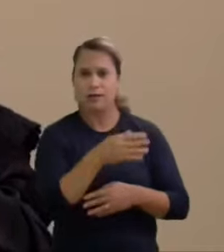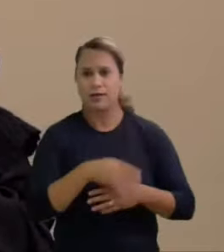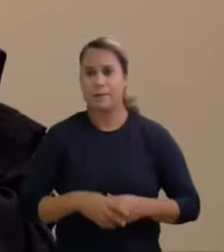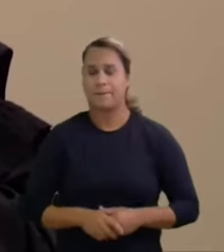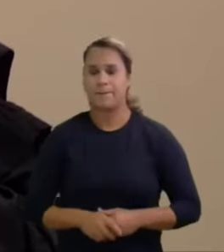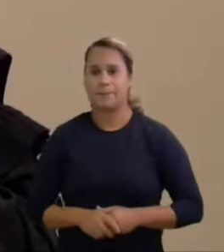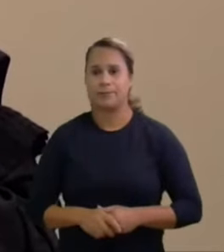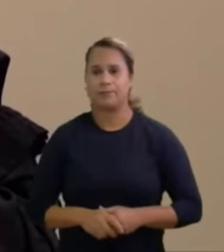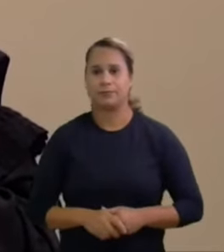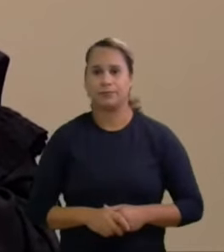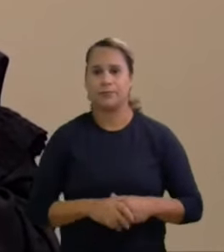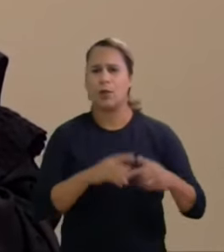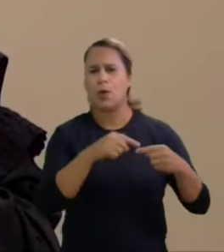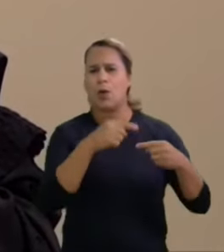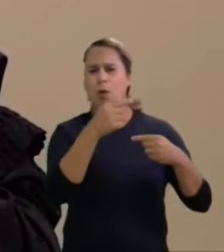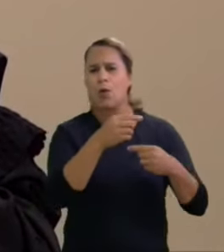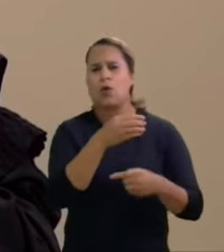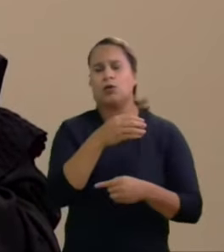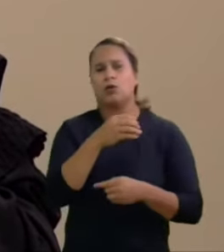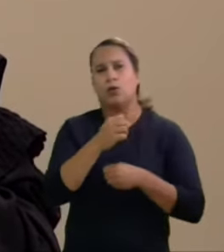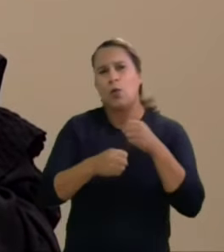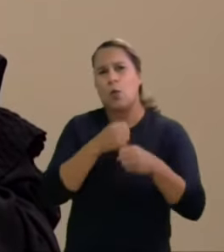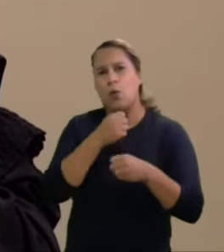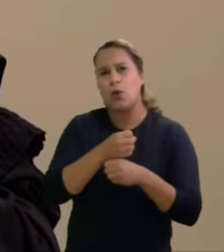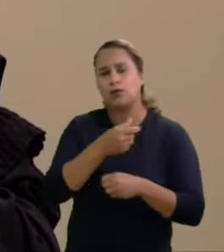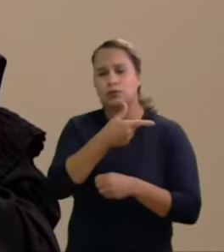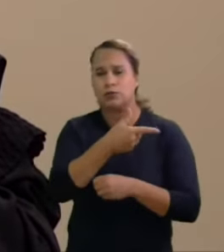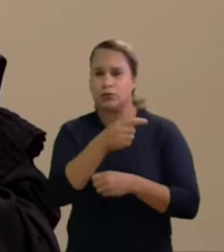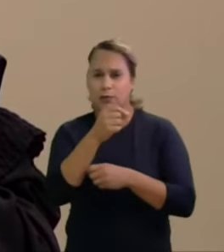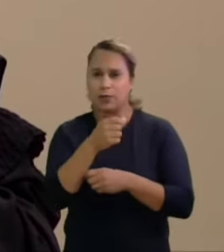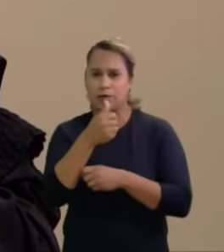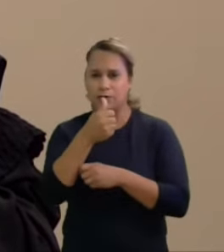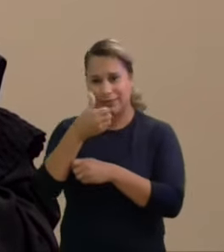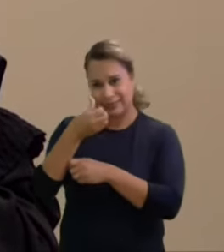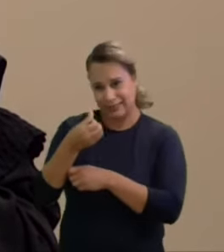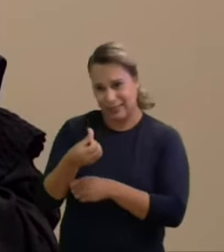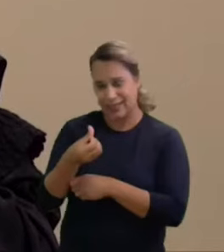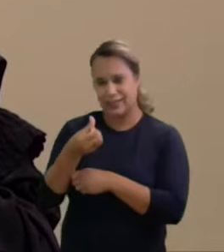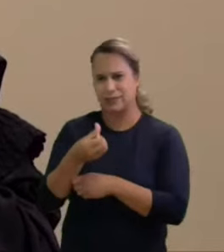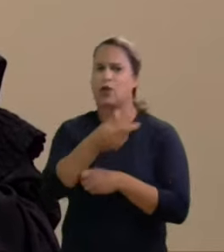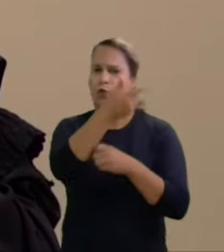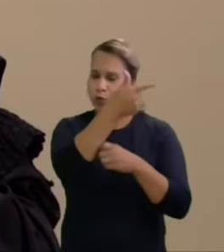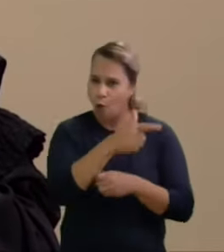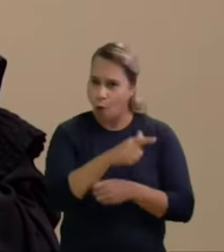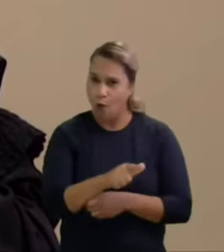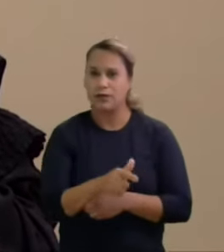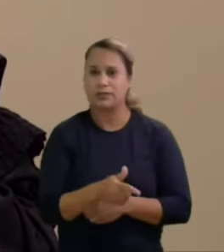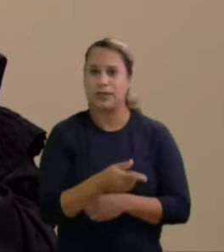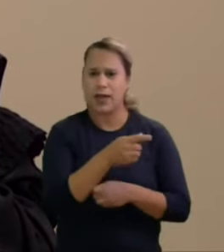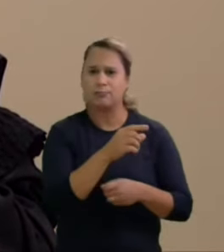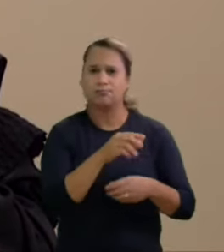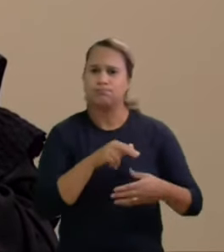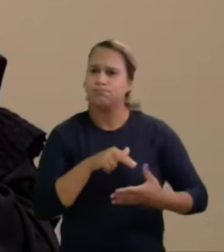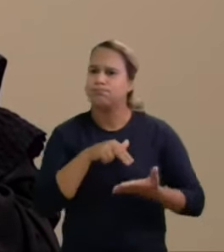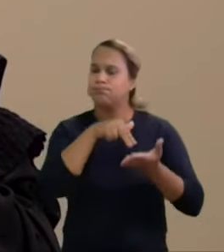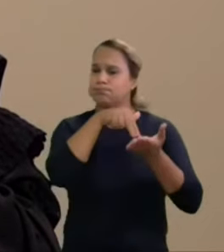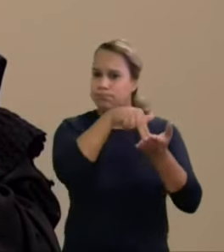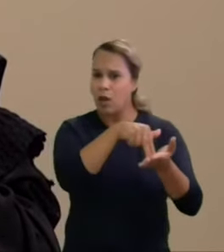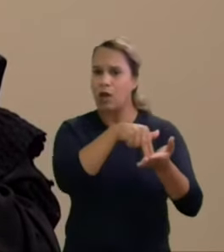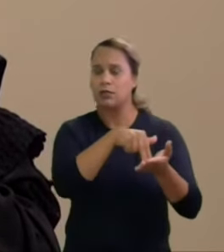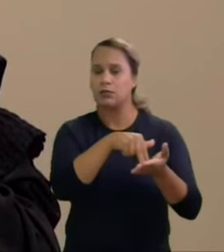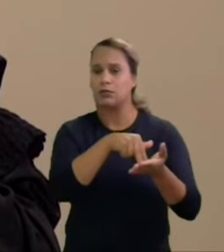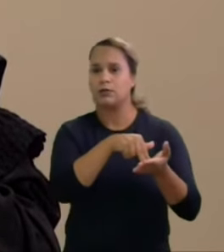2016 no ano de 2016 novamente o ministro lidera ranking de opinião pública Joaquim Barbosa dessa vez